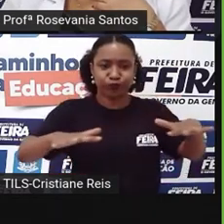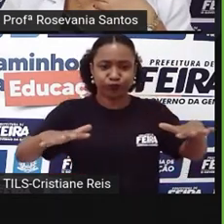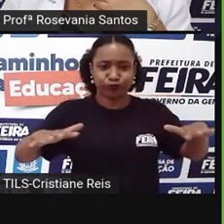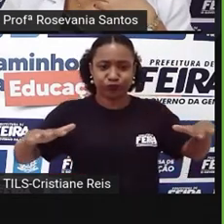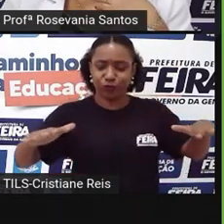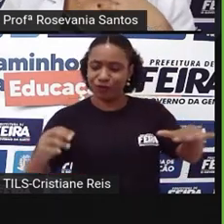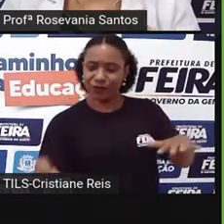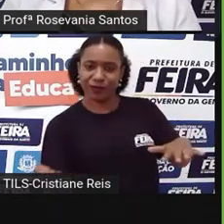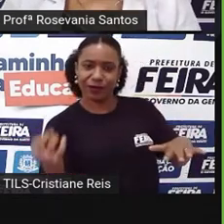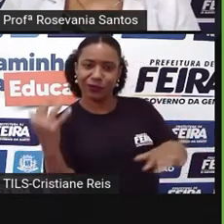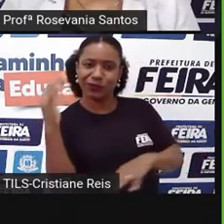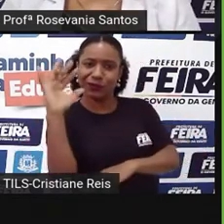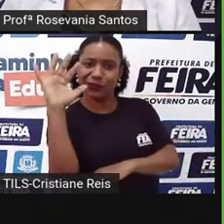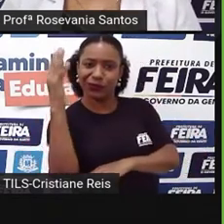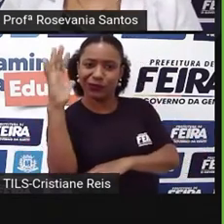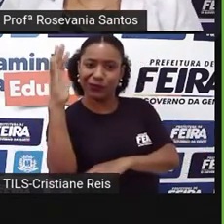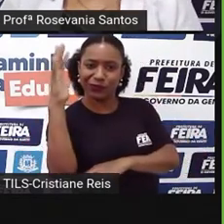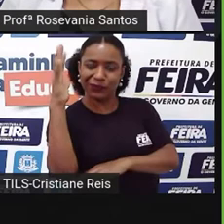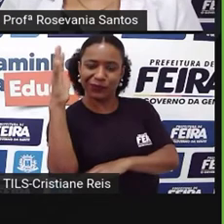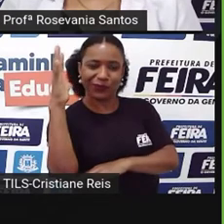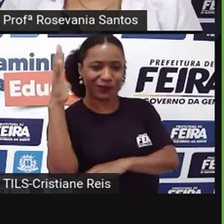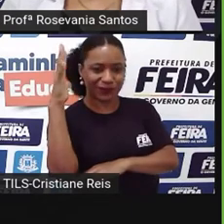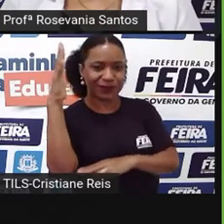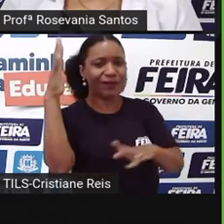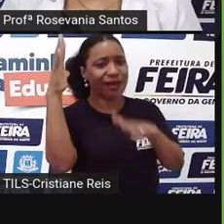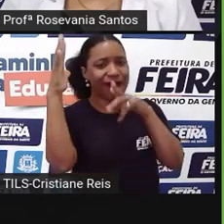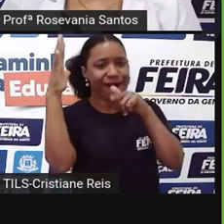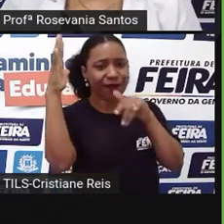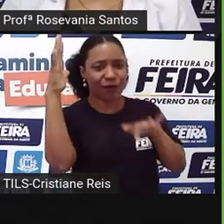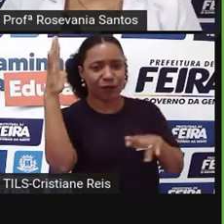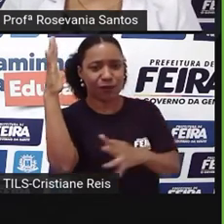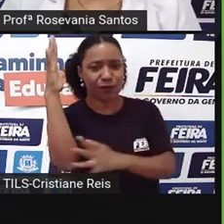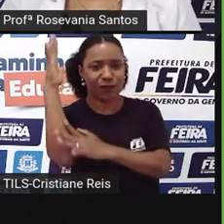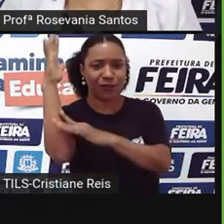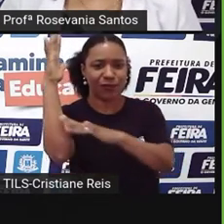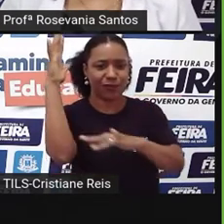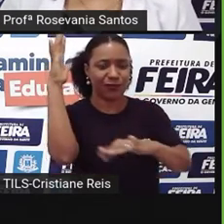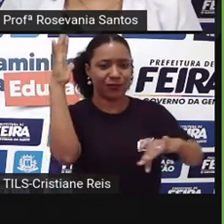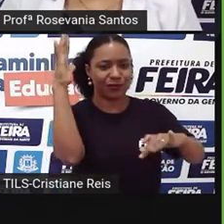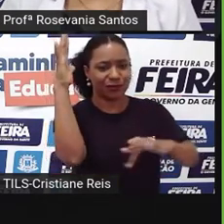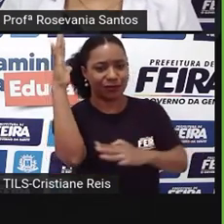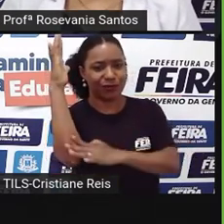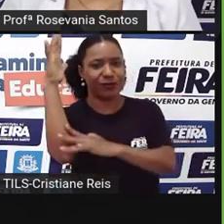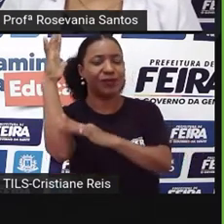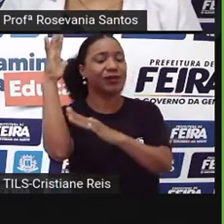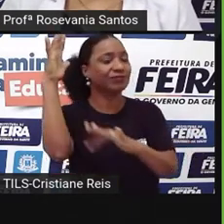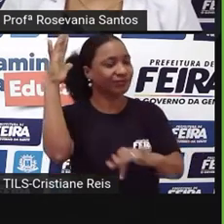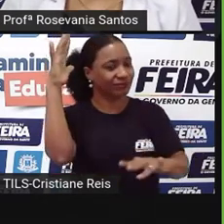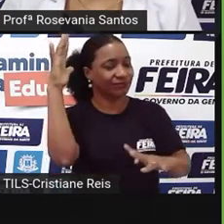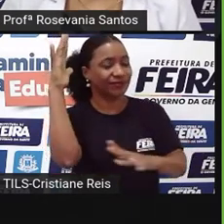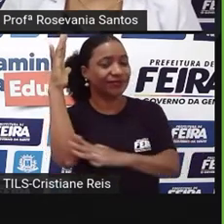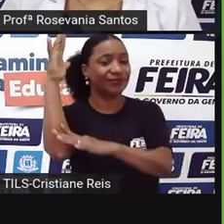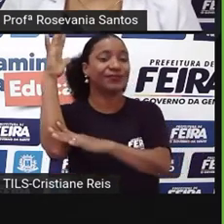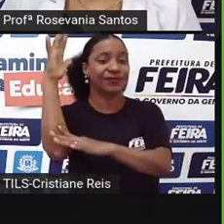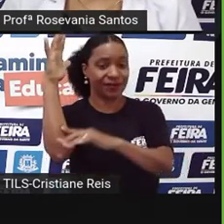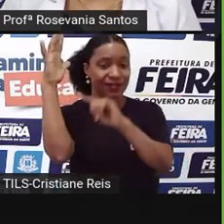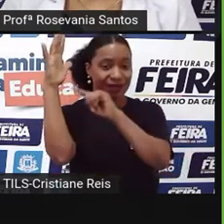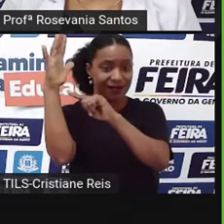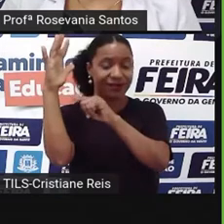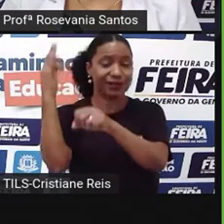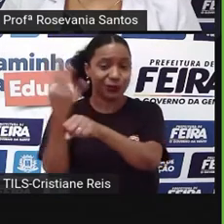pouco para o lado aqui. Então, essa mata, em alguns períodos do ano, eu vou ter também um processo de